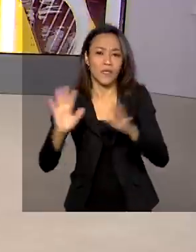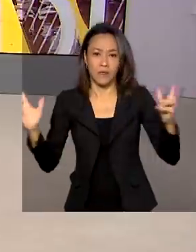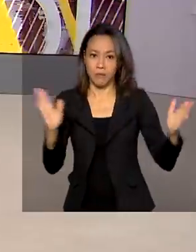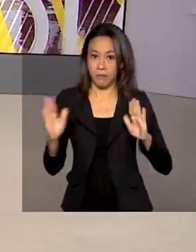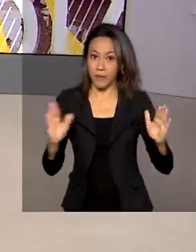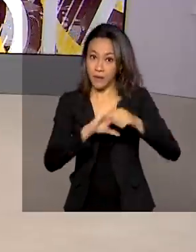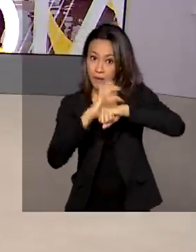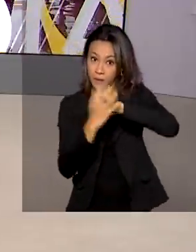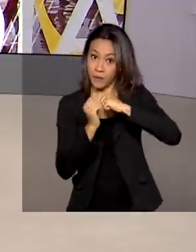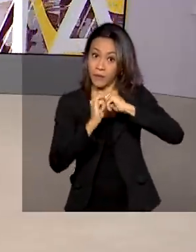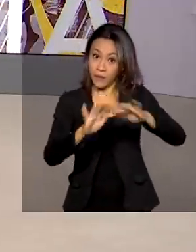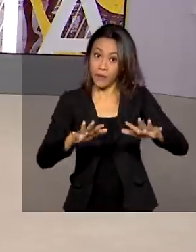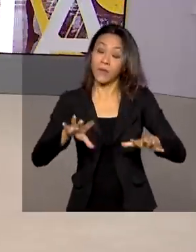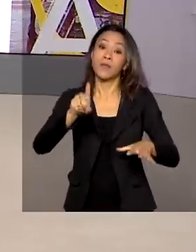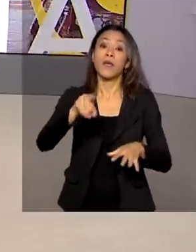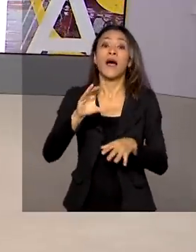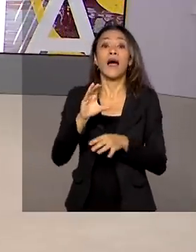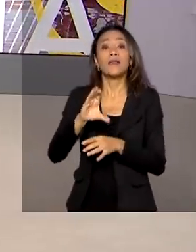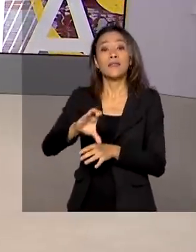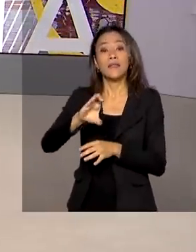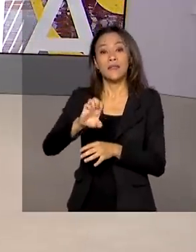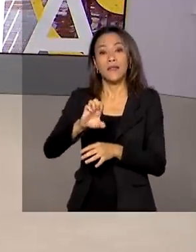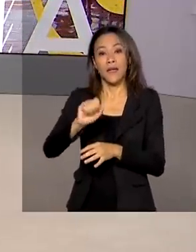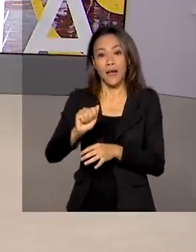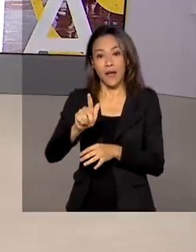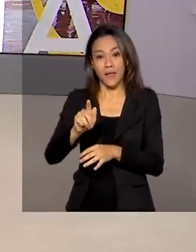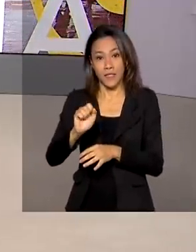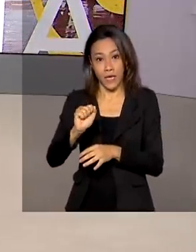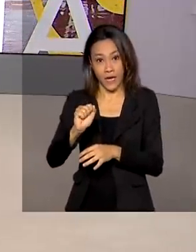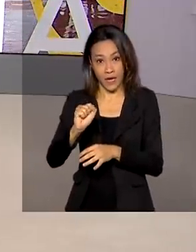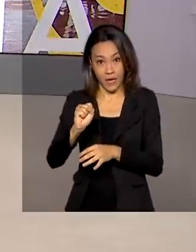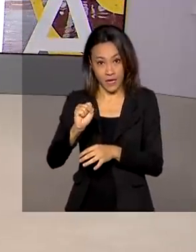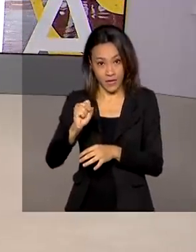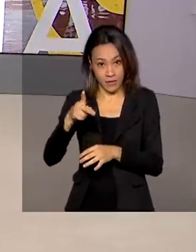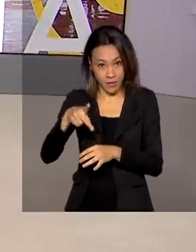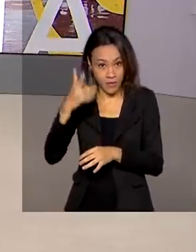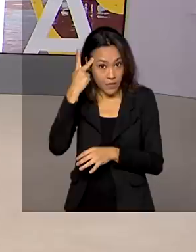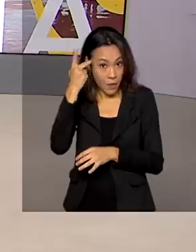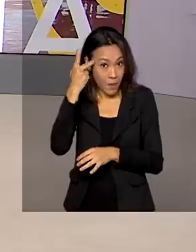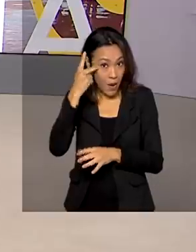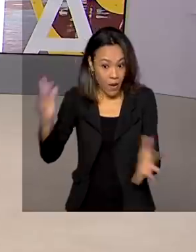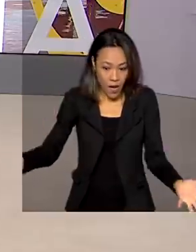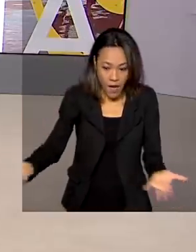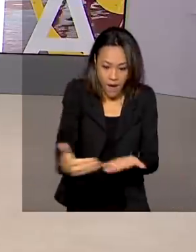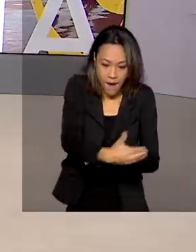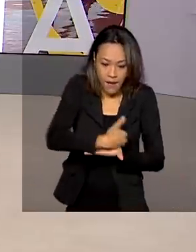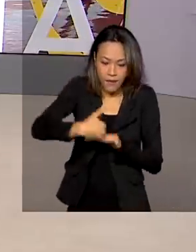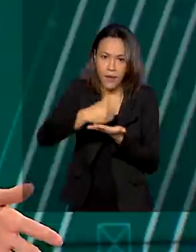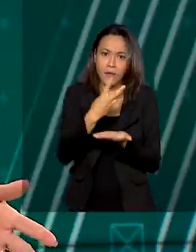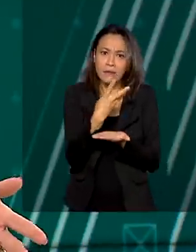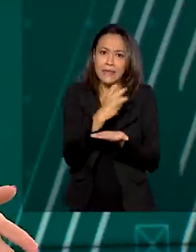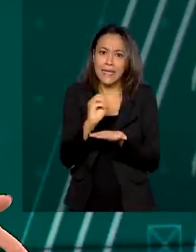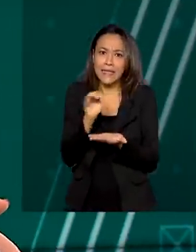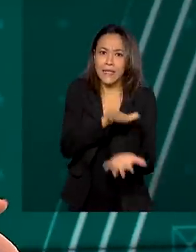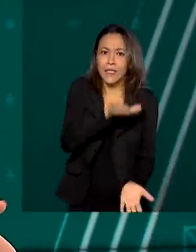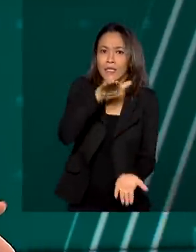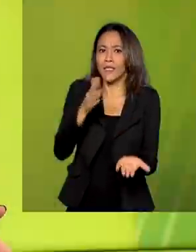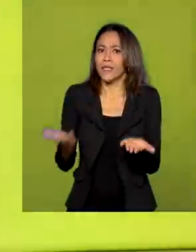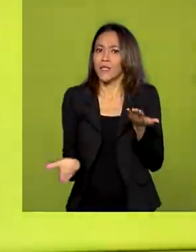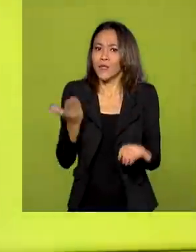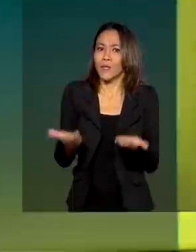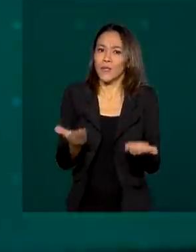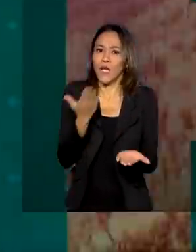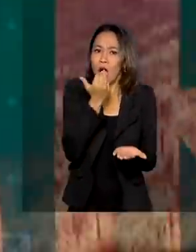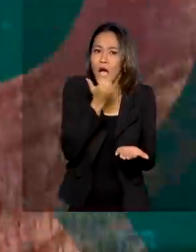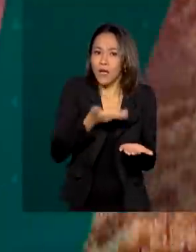de Abastecimento de São Paulo, a CEA GESP, se uniram e arrecadaram quase 300 toneladas de alimento. O destino das